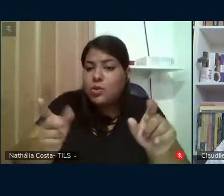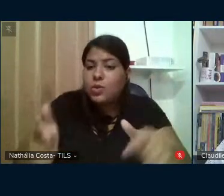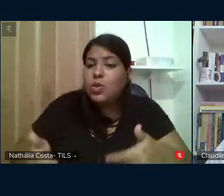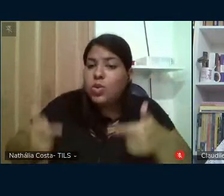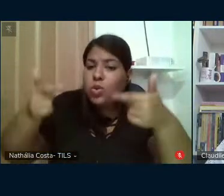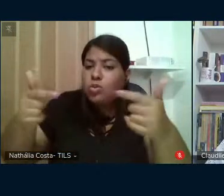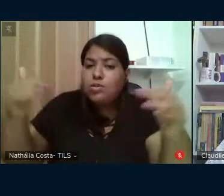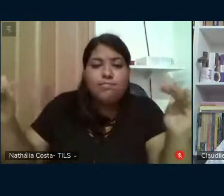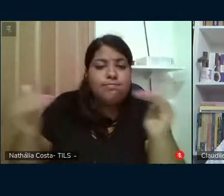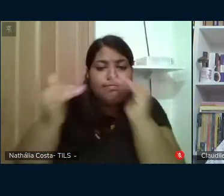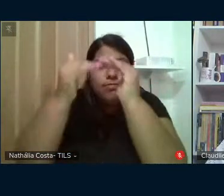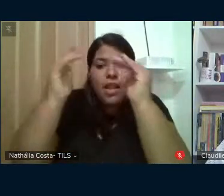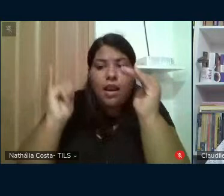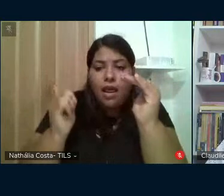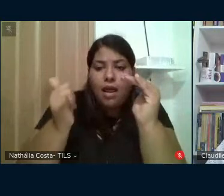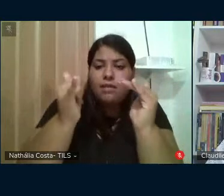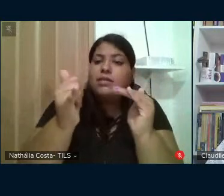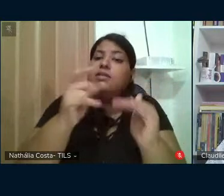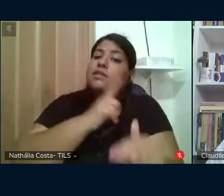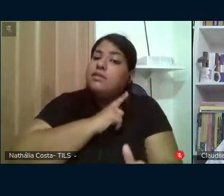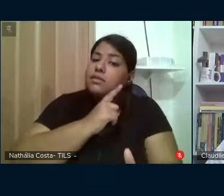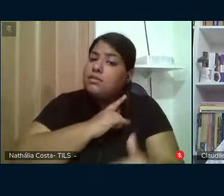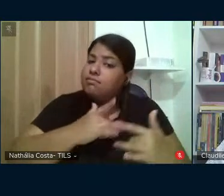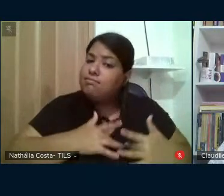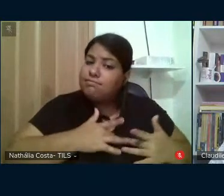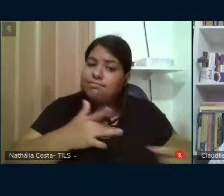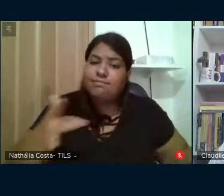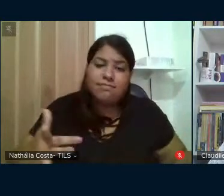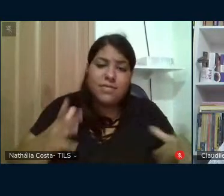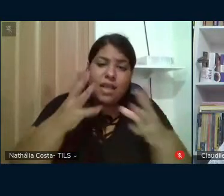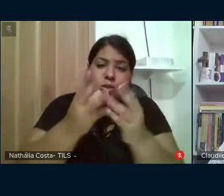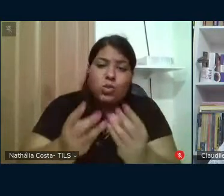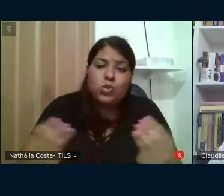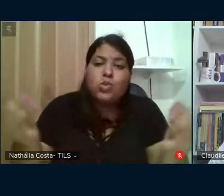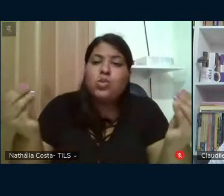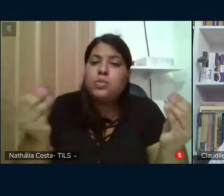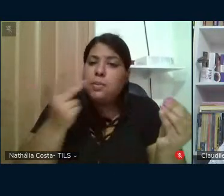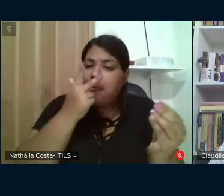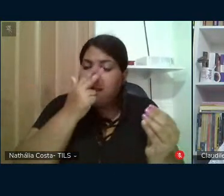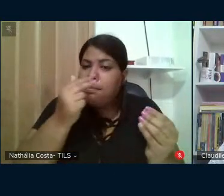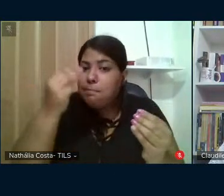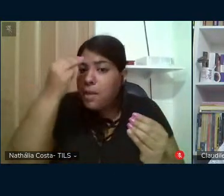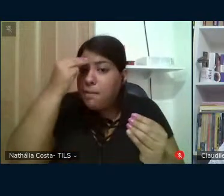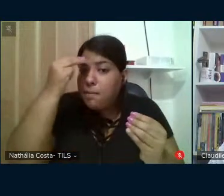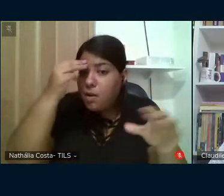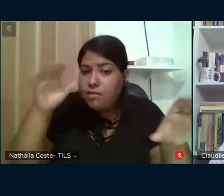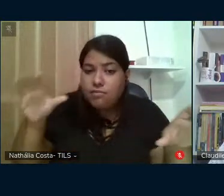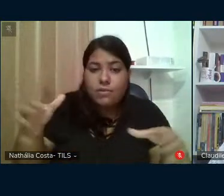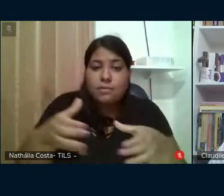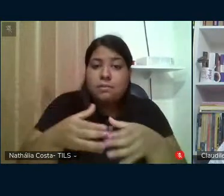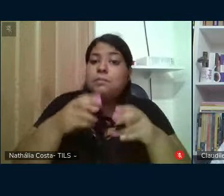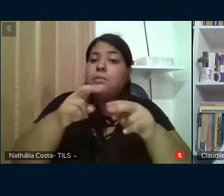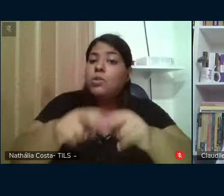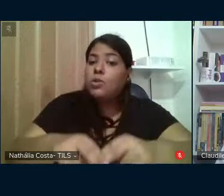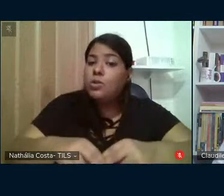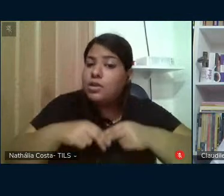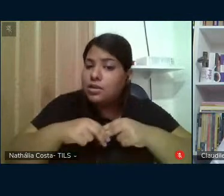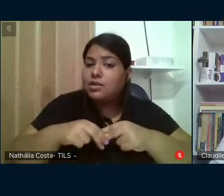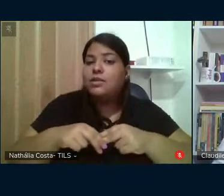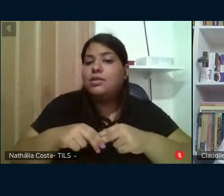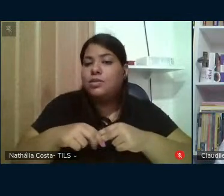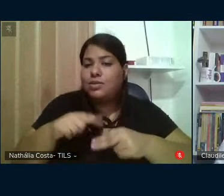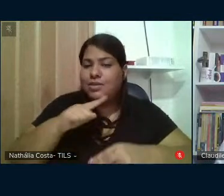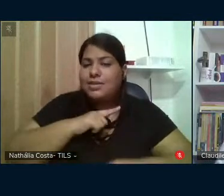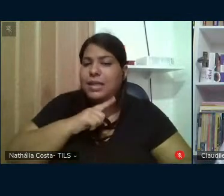hegemonia da narrativa tem se dedicado ao apagamento dos fatos na memória coletiva, portanto, apostando numa